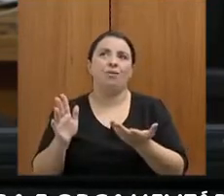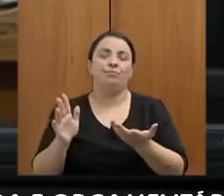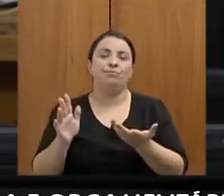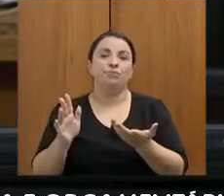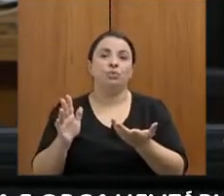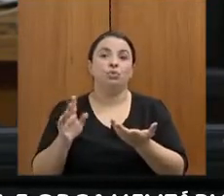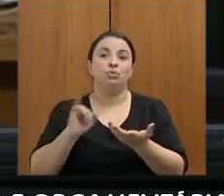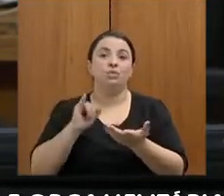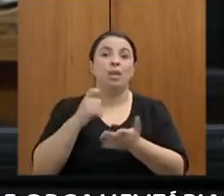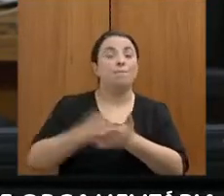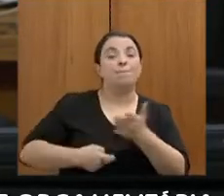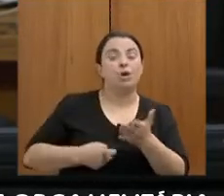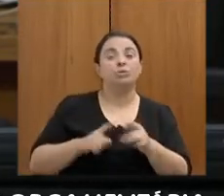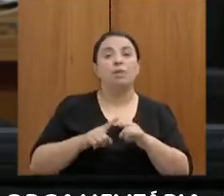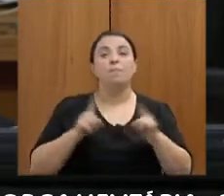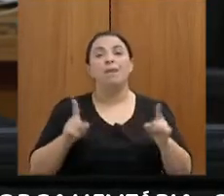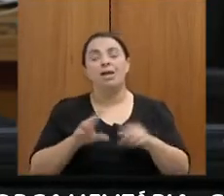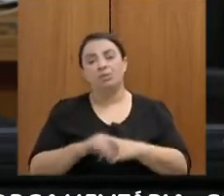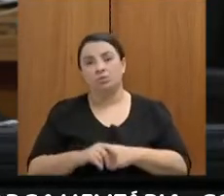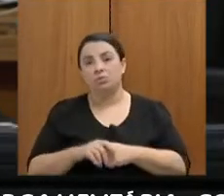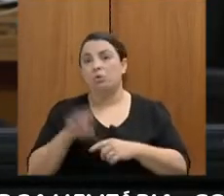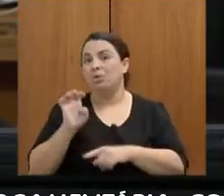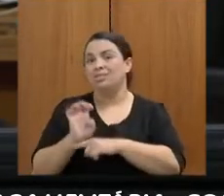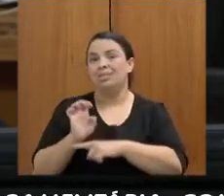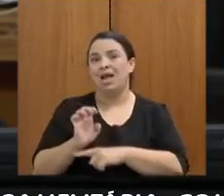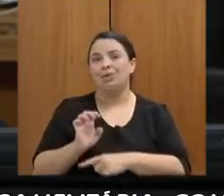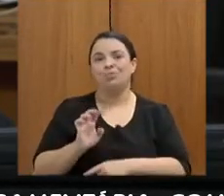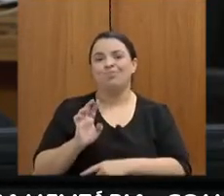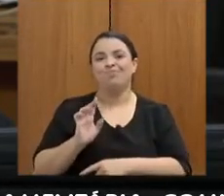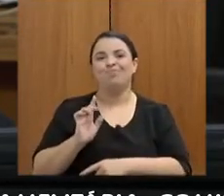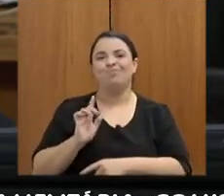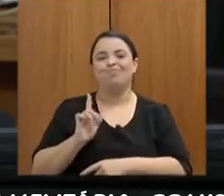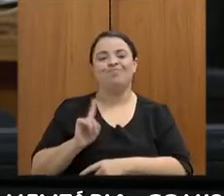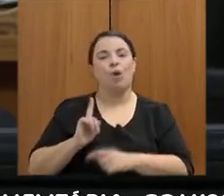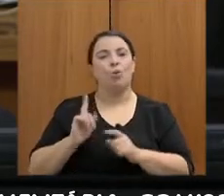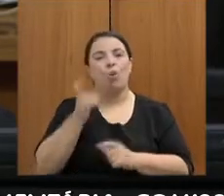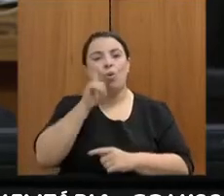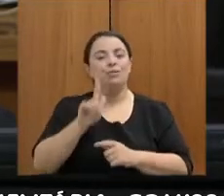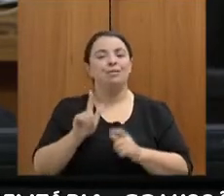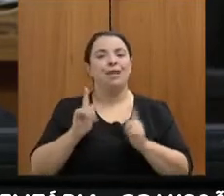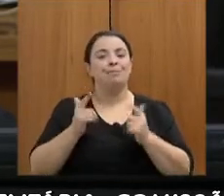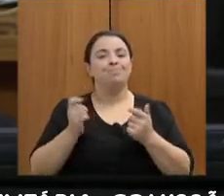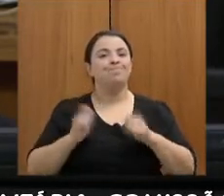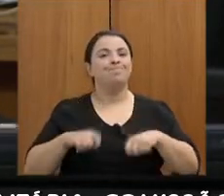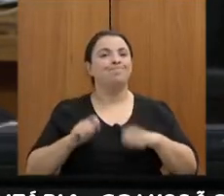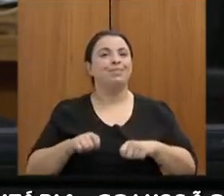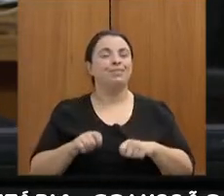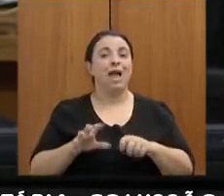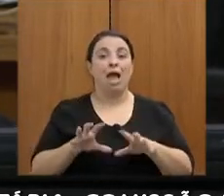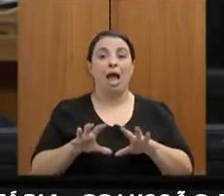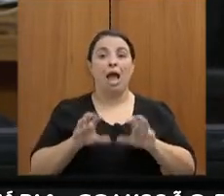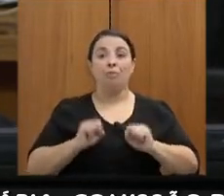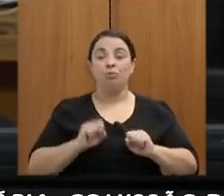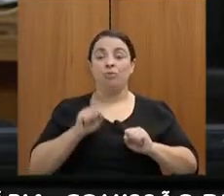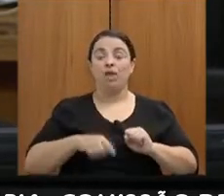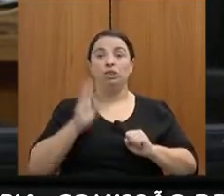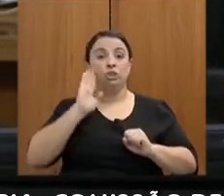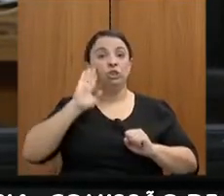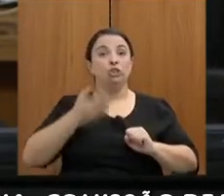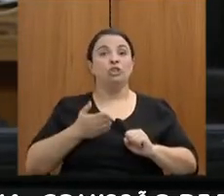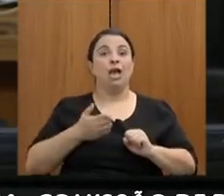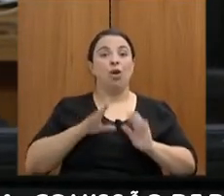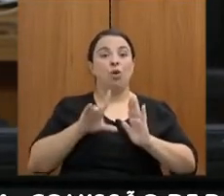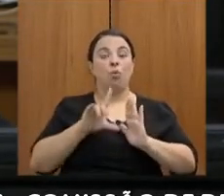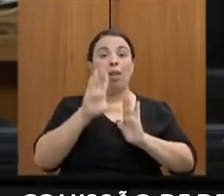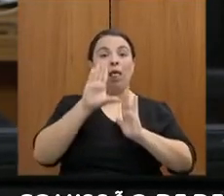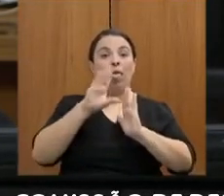dos impostos, mas o Estado não tem capacidade de absorver de forma imediata uma redução